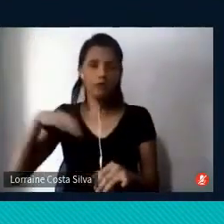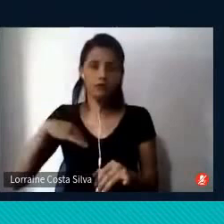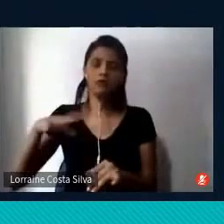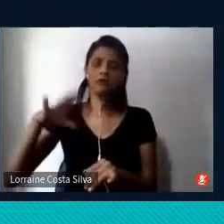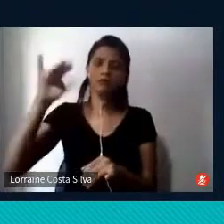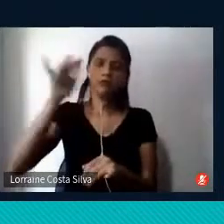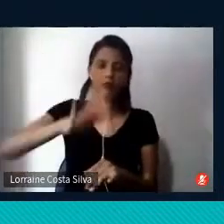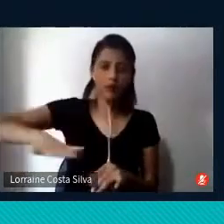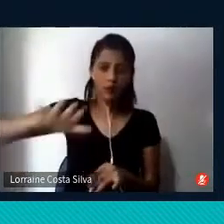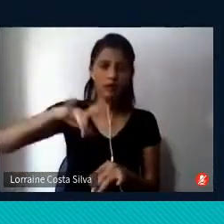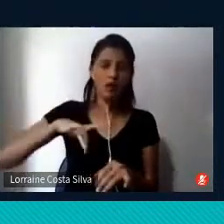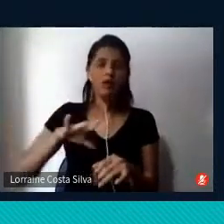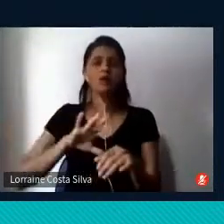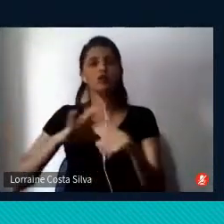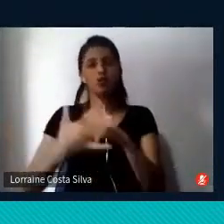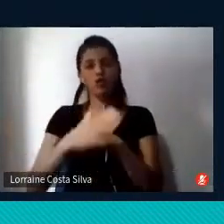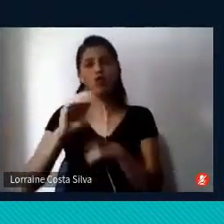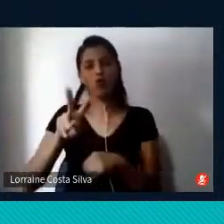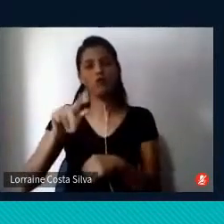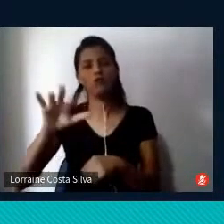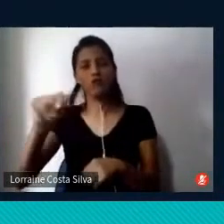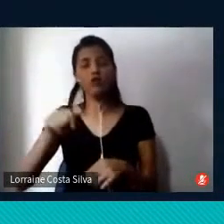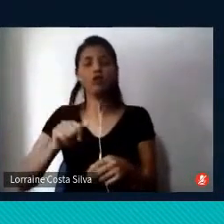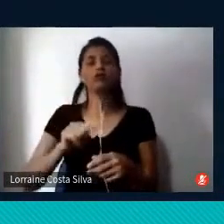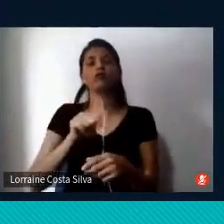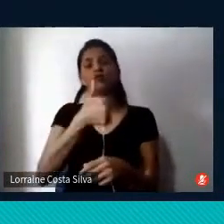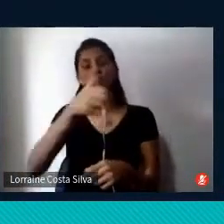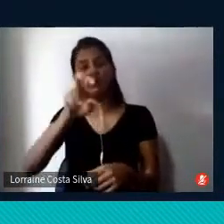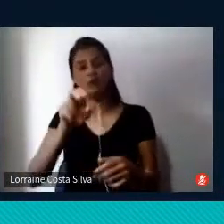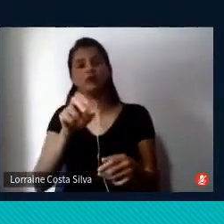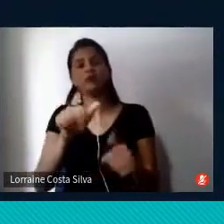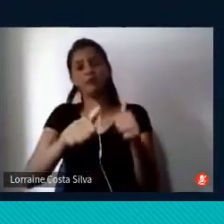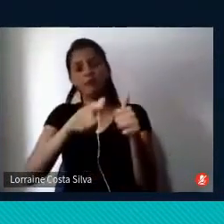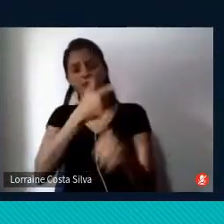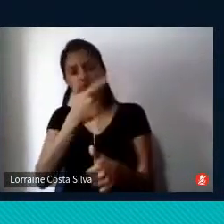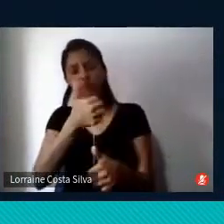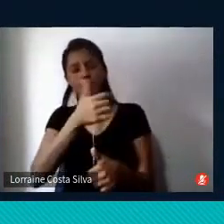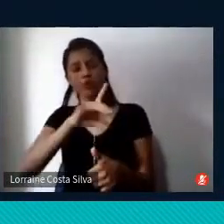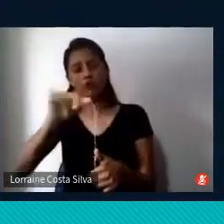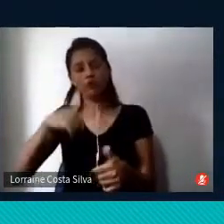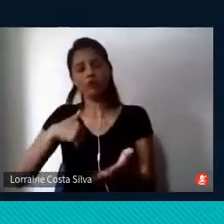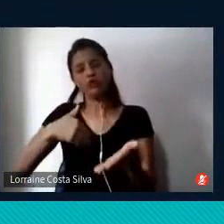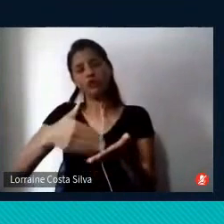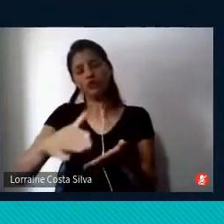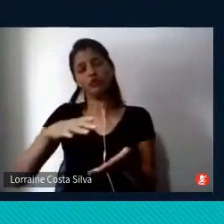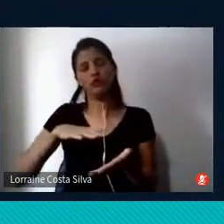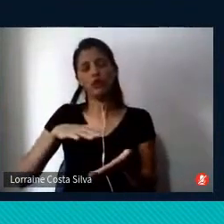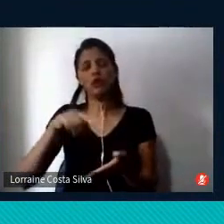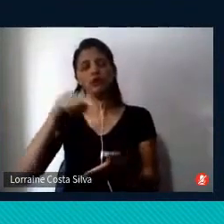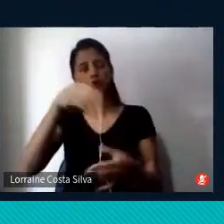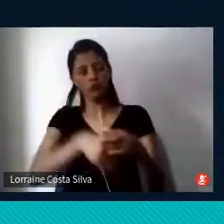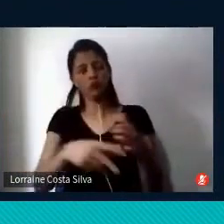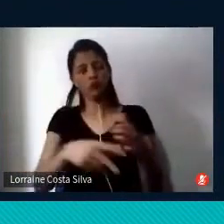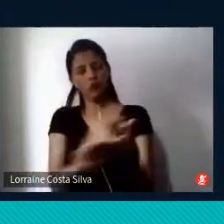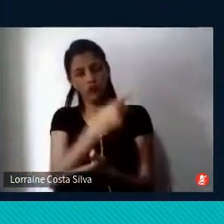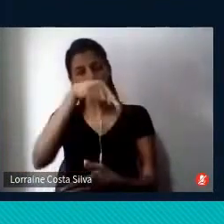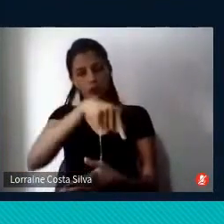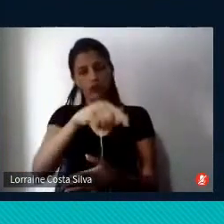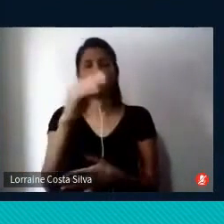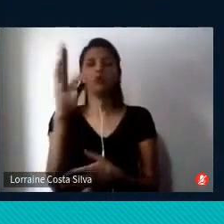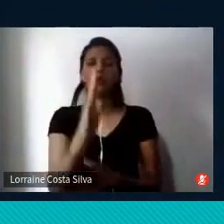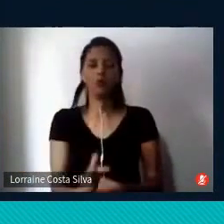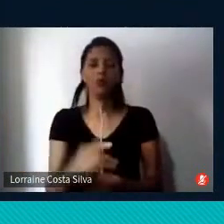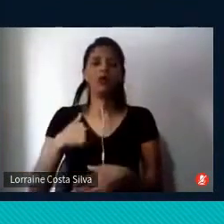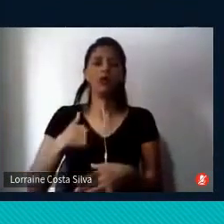nos 15 primeiros dias que se seguiram a confirmação do primeiro caso no Brasil, e aí recuperei, né, 11 matérias publicadas na Folha,